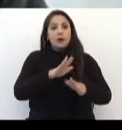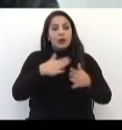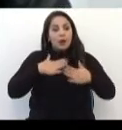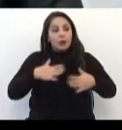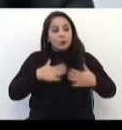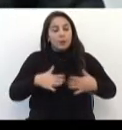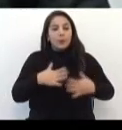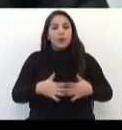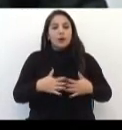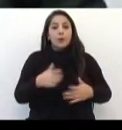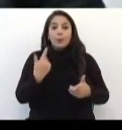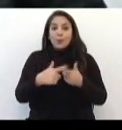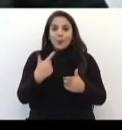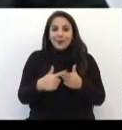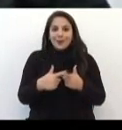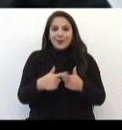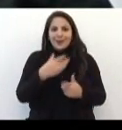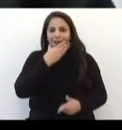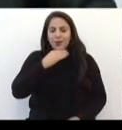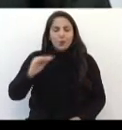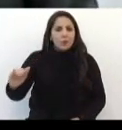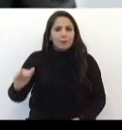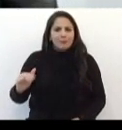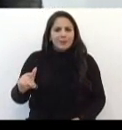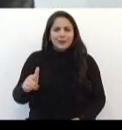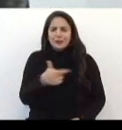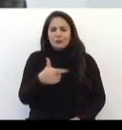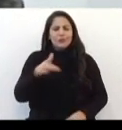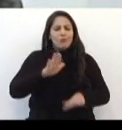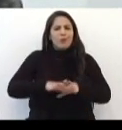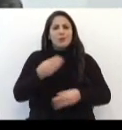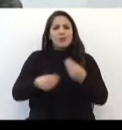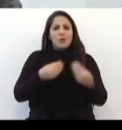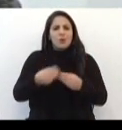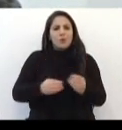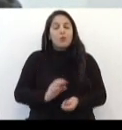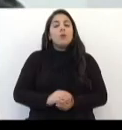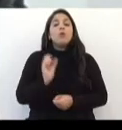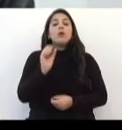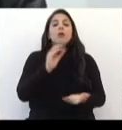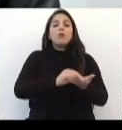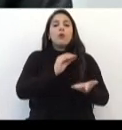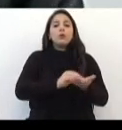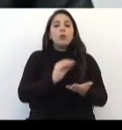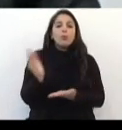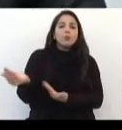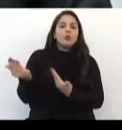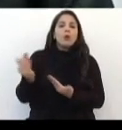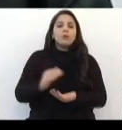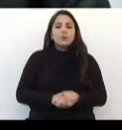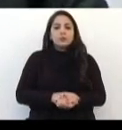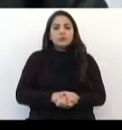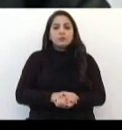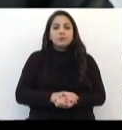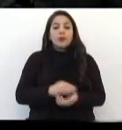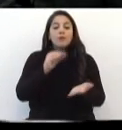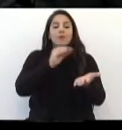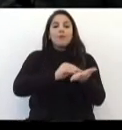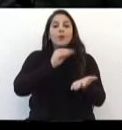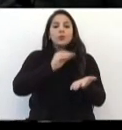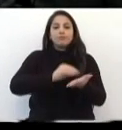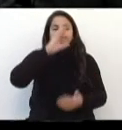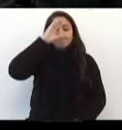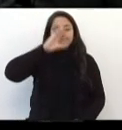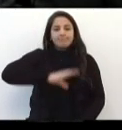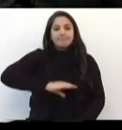aquele menino não tinha mais jeito E o que faltou para aquele jovem? Faltou cidadania Esse